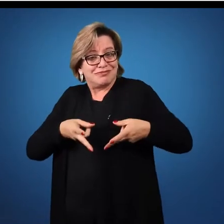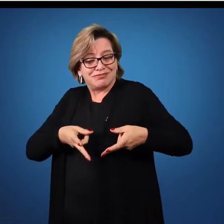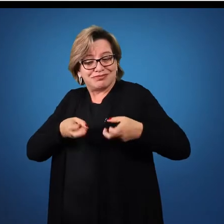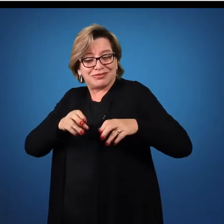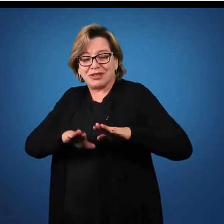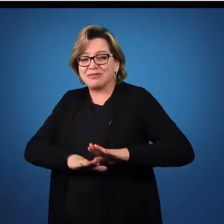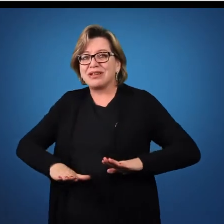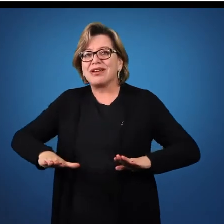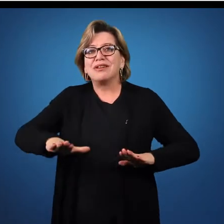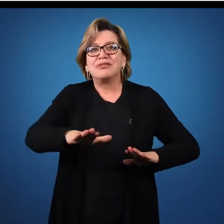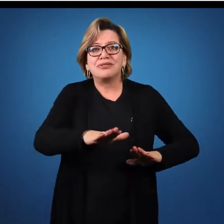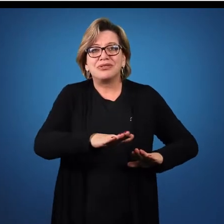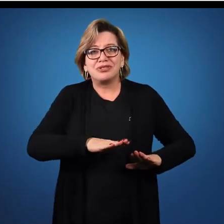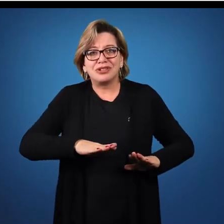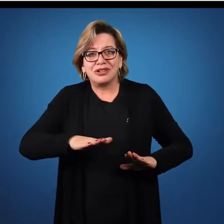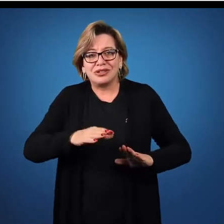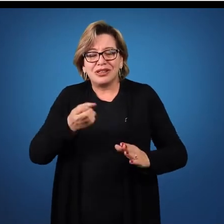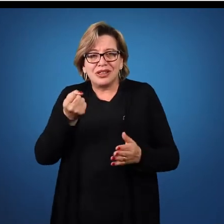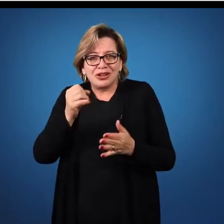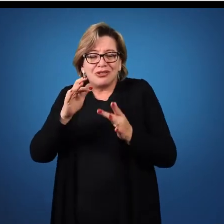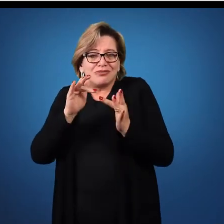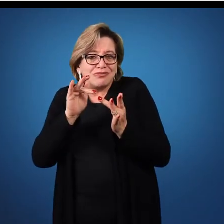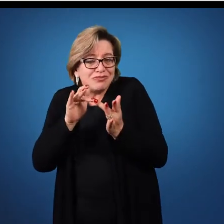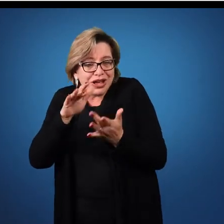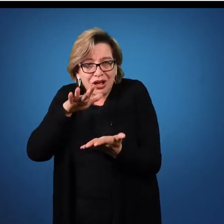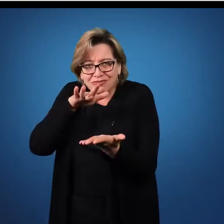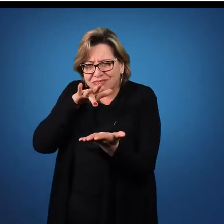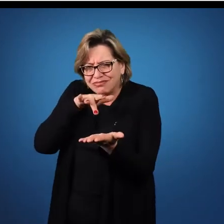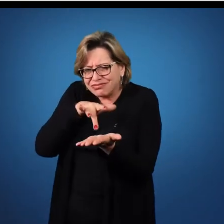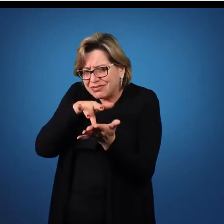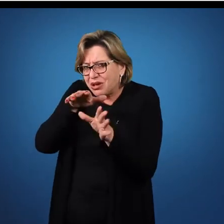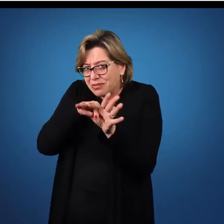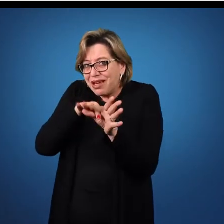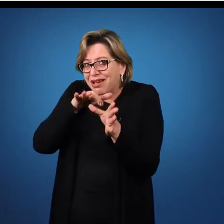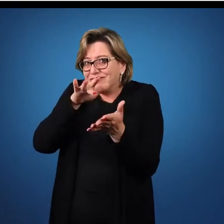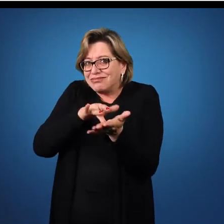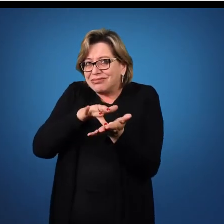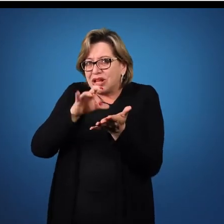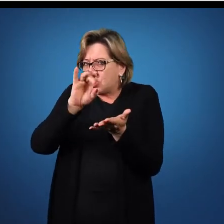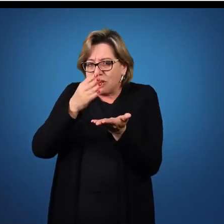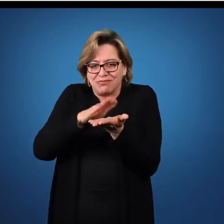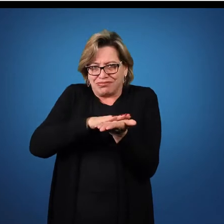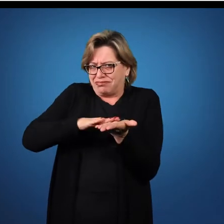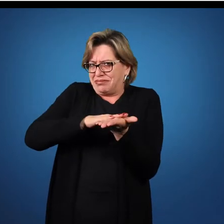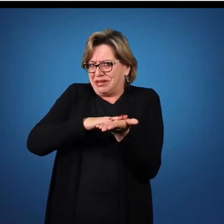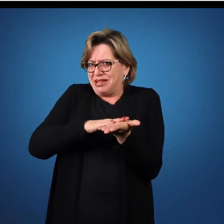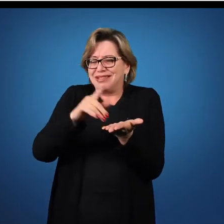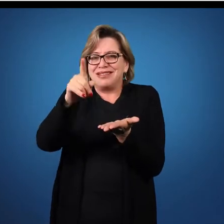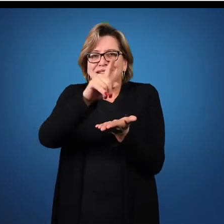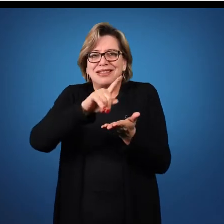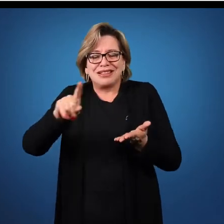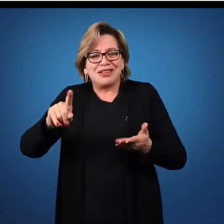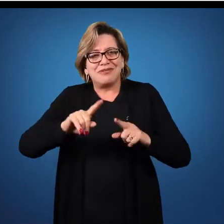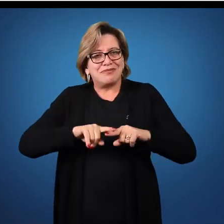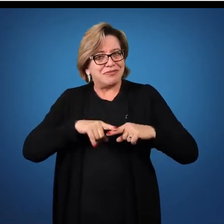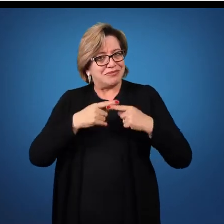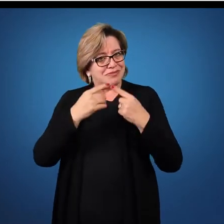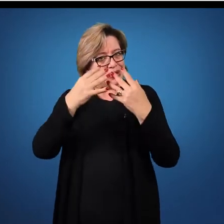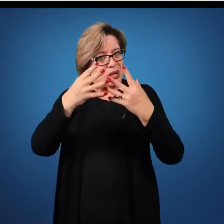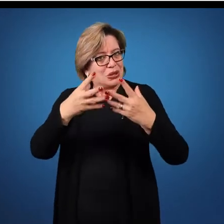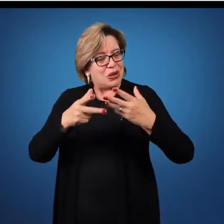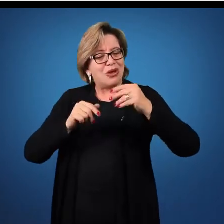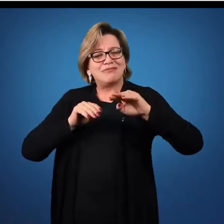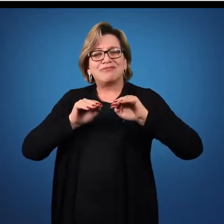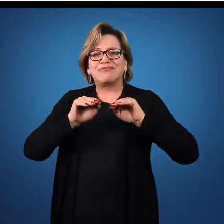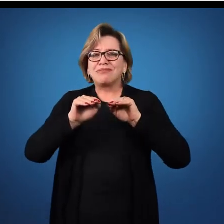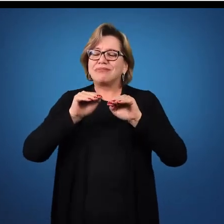Quando alocamos os nossos pés no chão, nós percebemos que ele não é só uma base, mas que sim, ele tem todos os